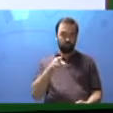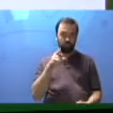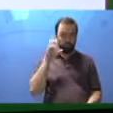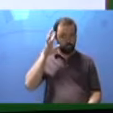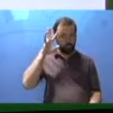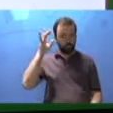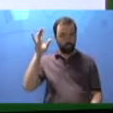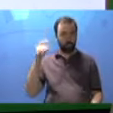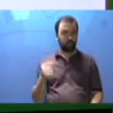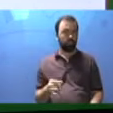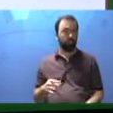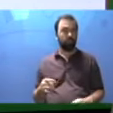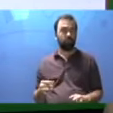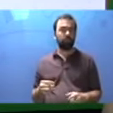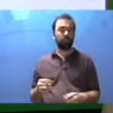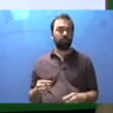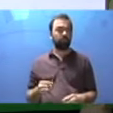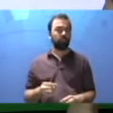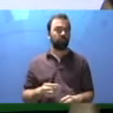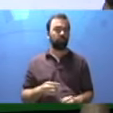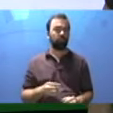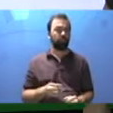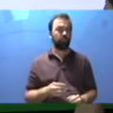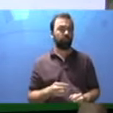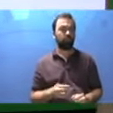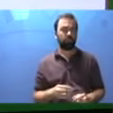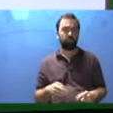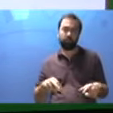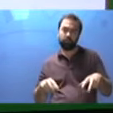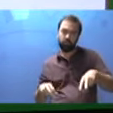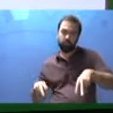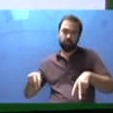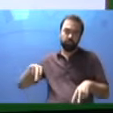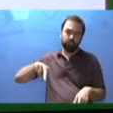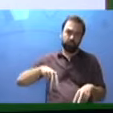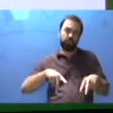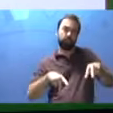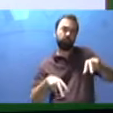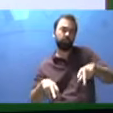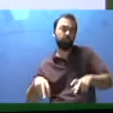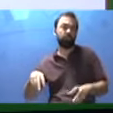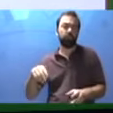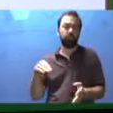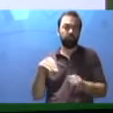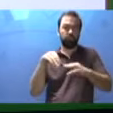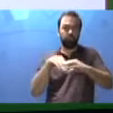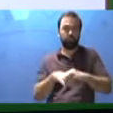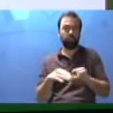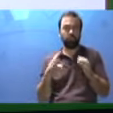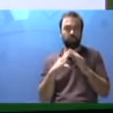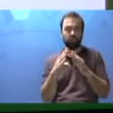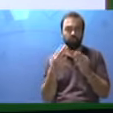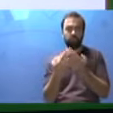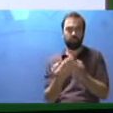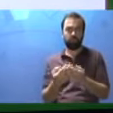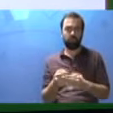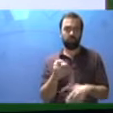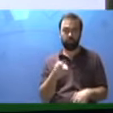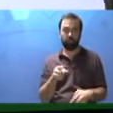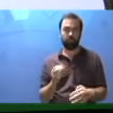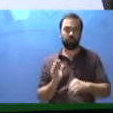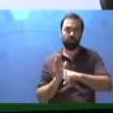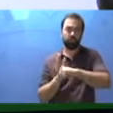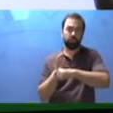Vamos imaginar que estamos fazendo um passeio pela escola. Vai. Você está